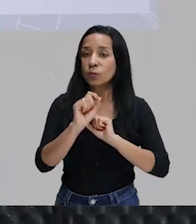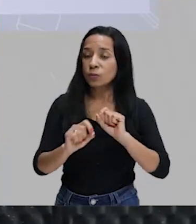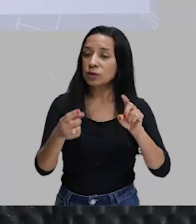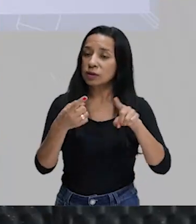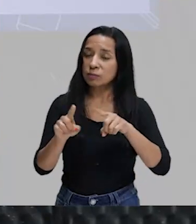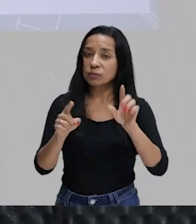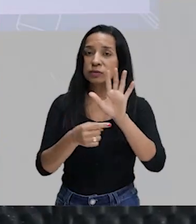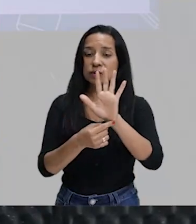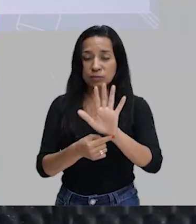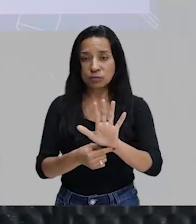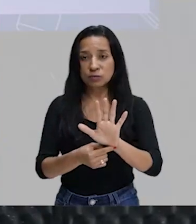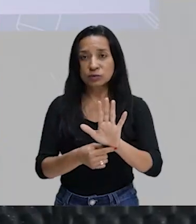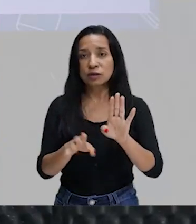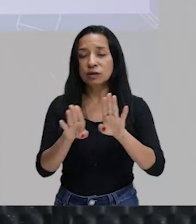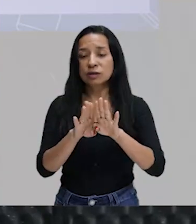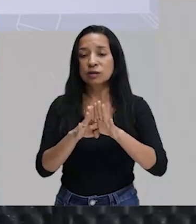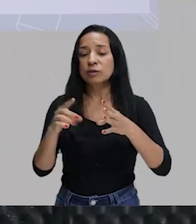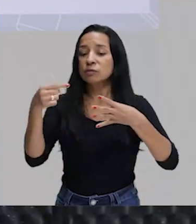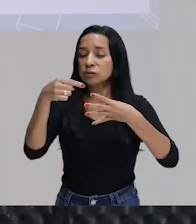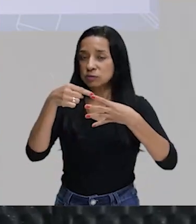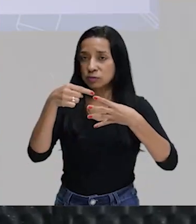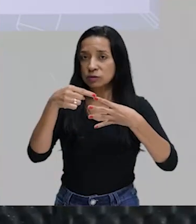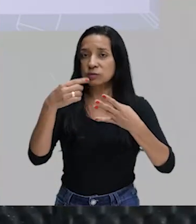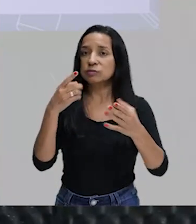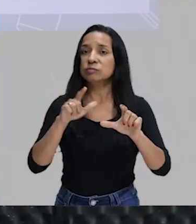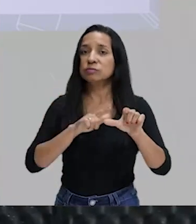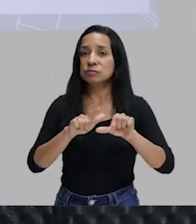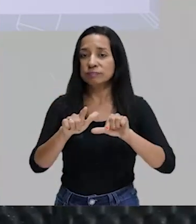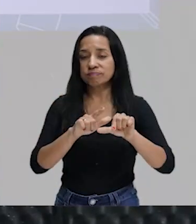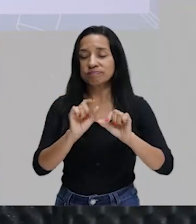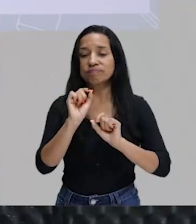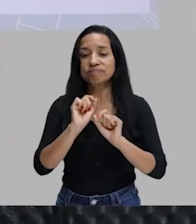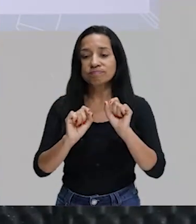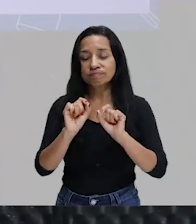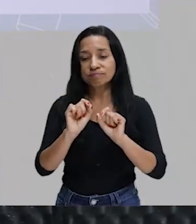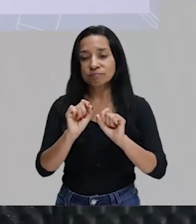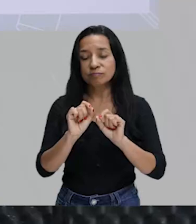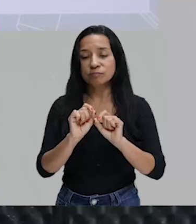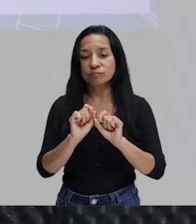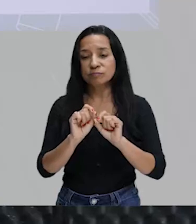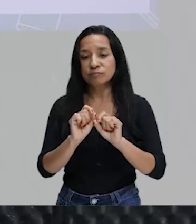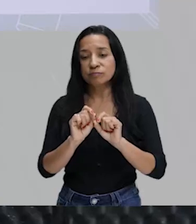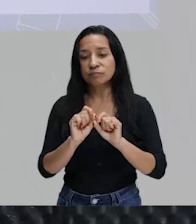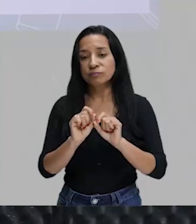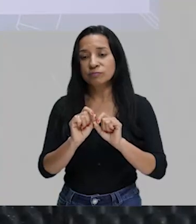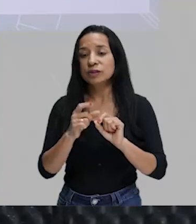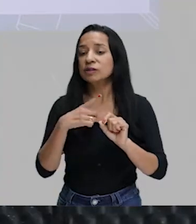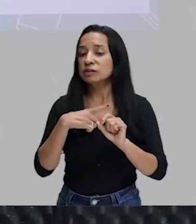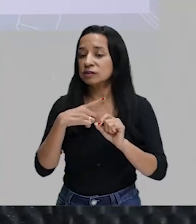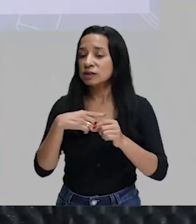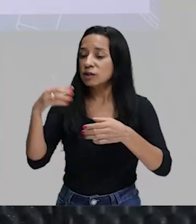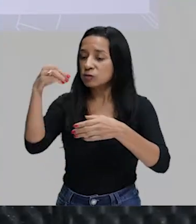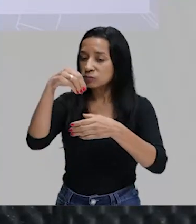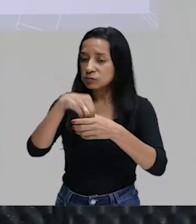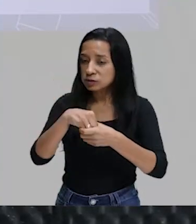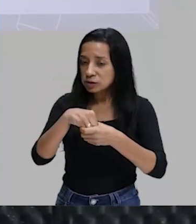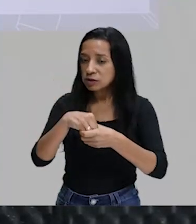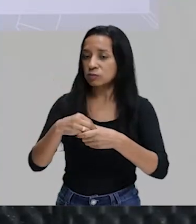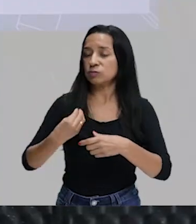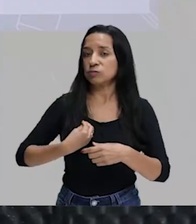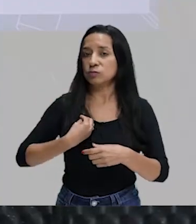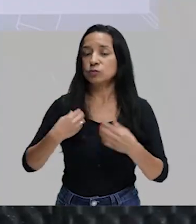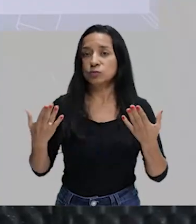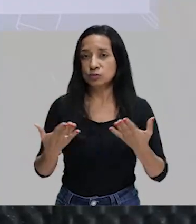simbolismo trabalha isso, né. Logicamente, você pode dizer assim, calma, isso aqui é uma coisa atual. Sim, eu trouxe dentro da atualidade pra gente ver que o